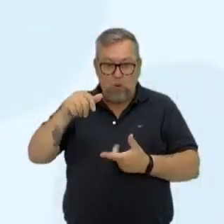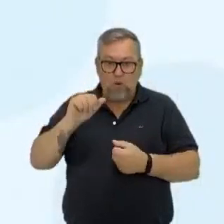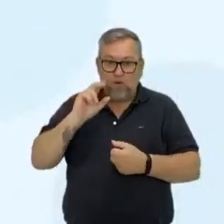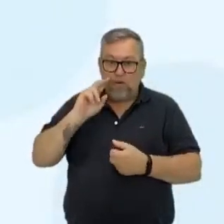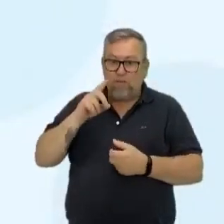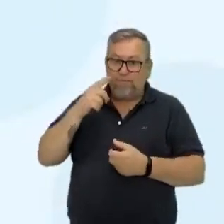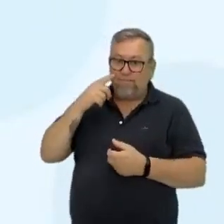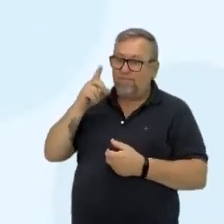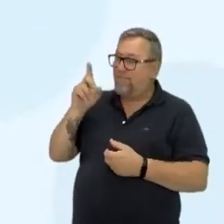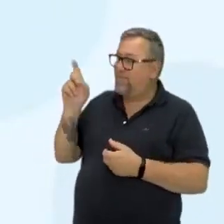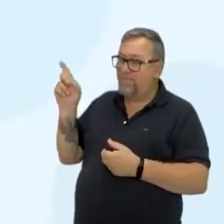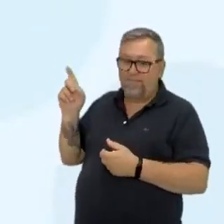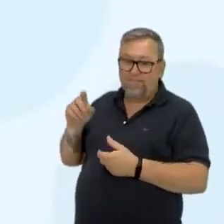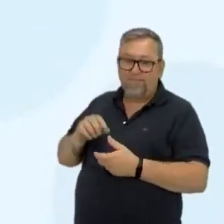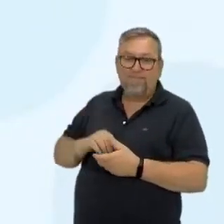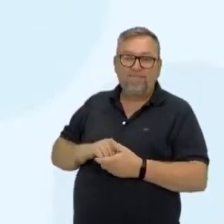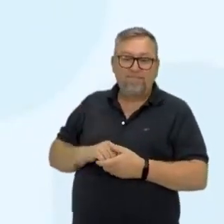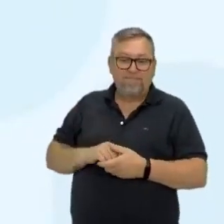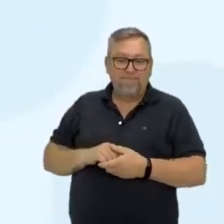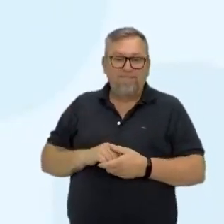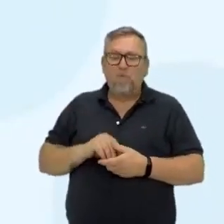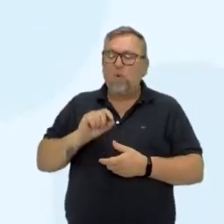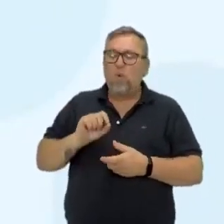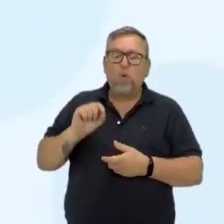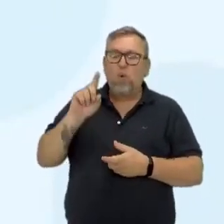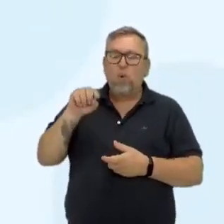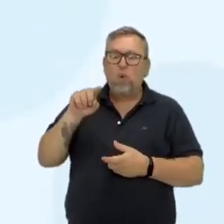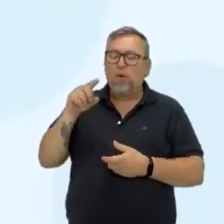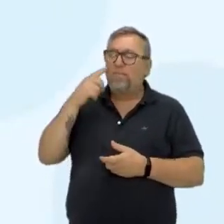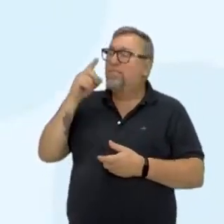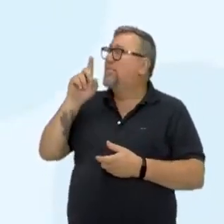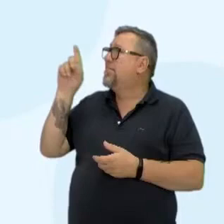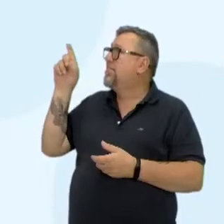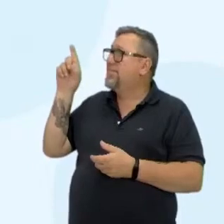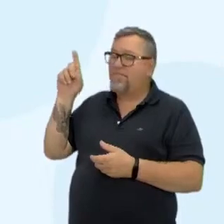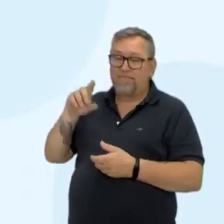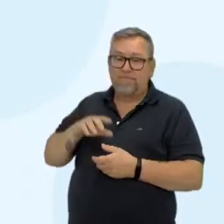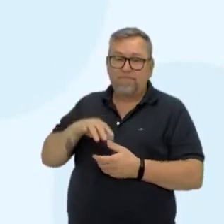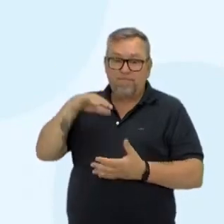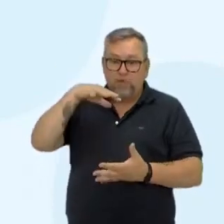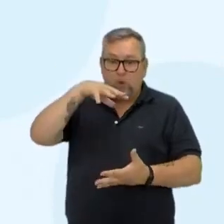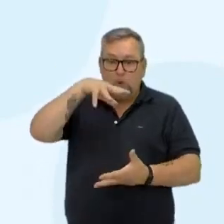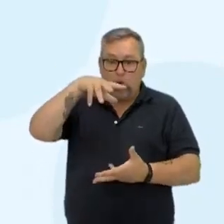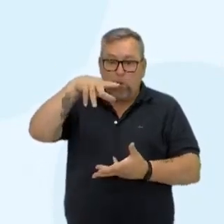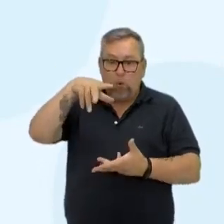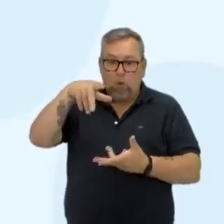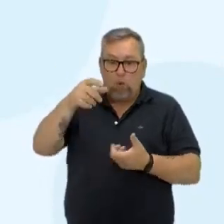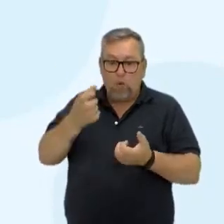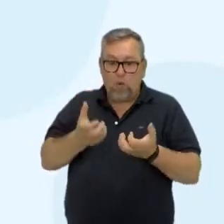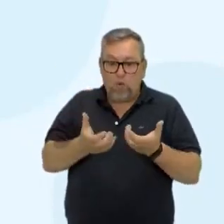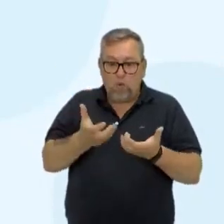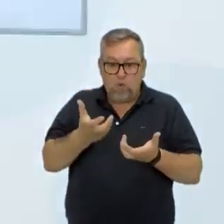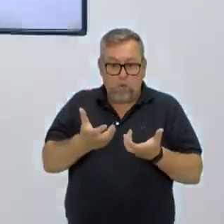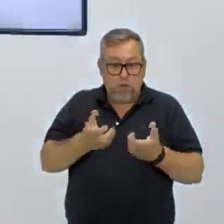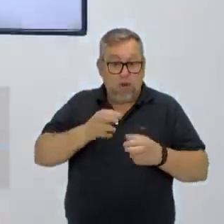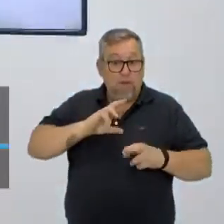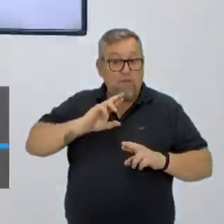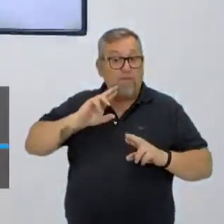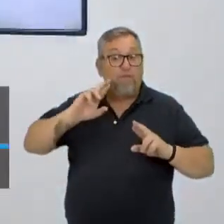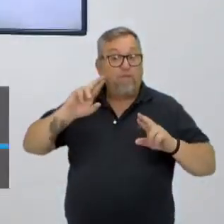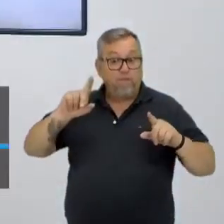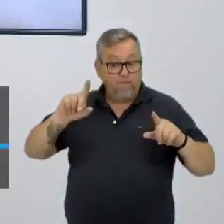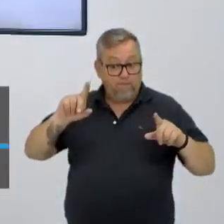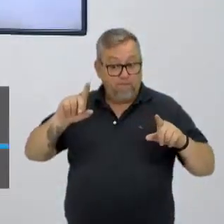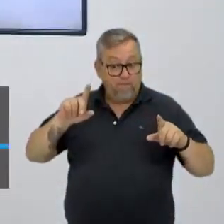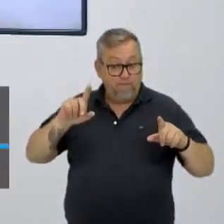Está aparecendo na tela aí para você. O que é o aquecimento global? São coisas diferentes, tá bom, gente? O